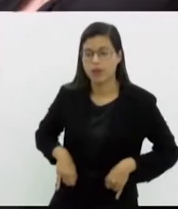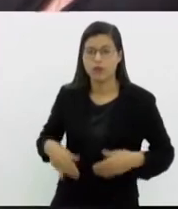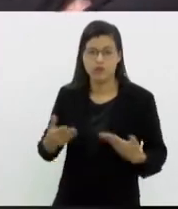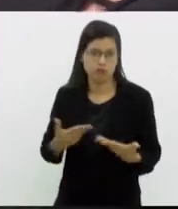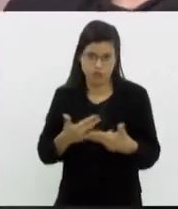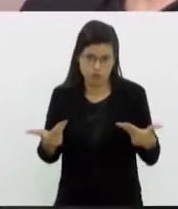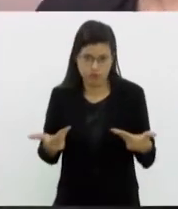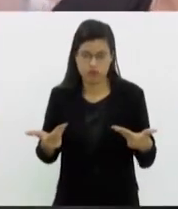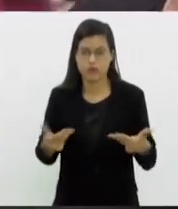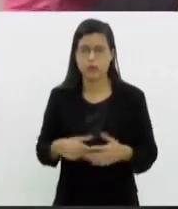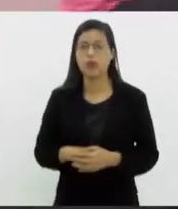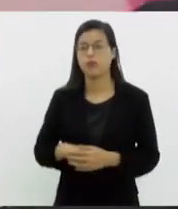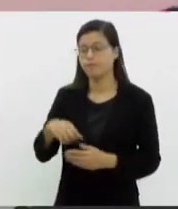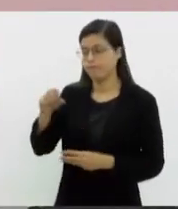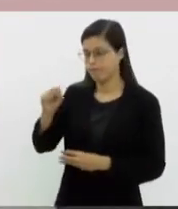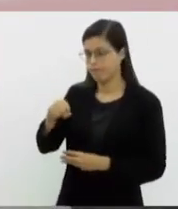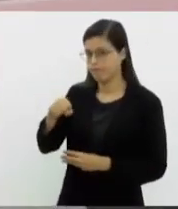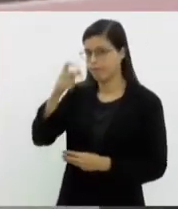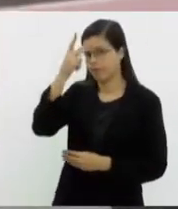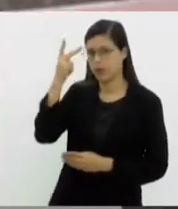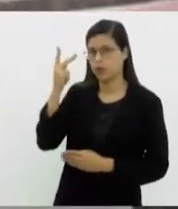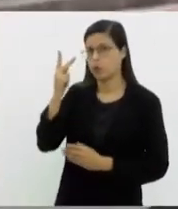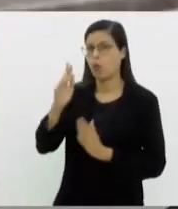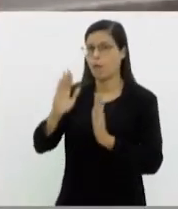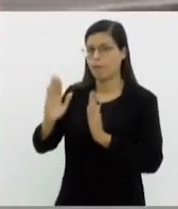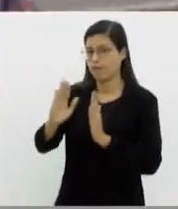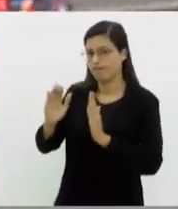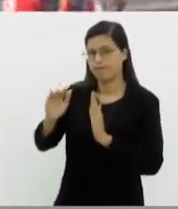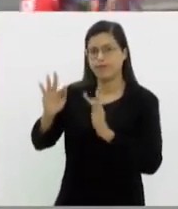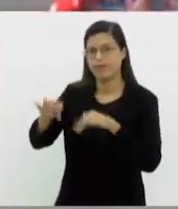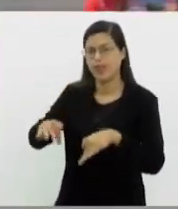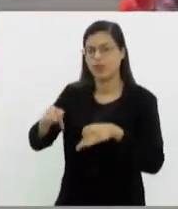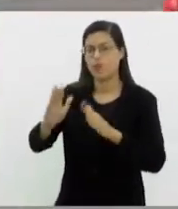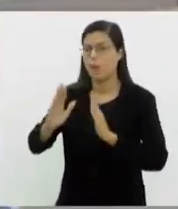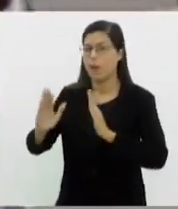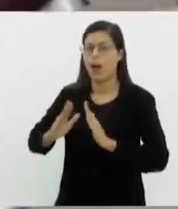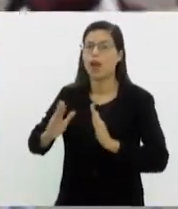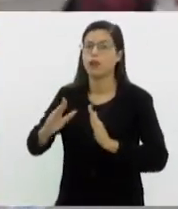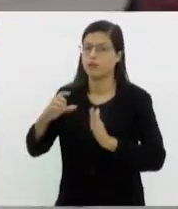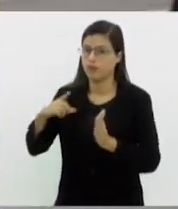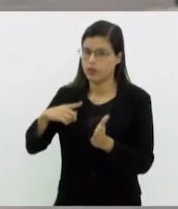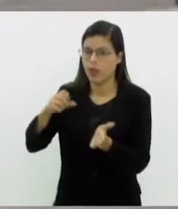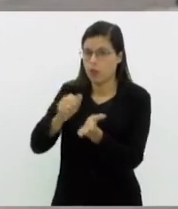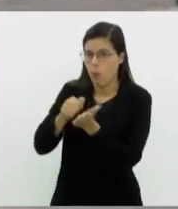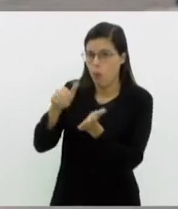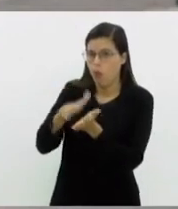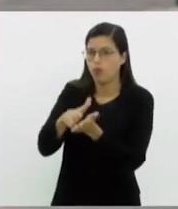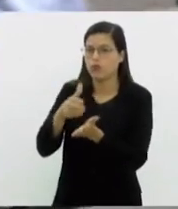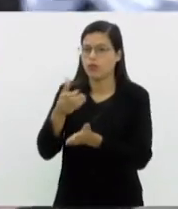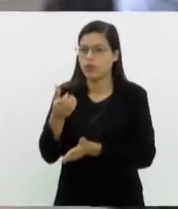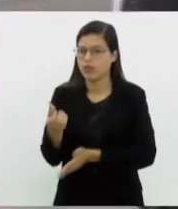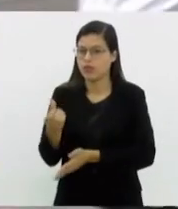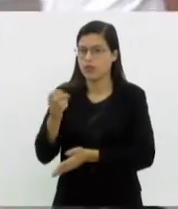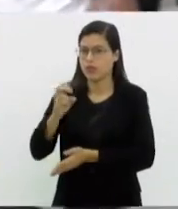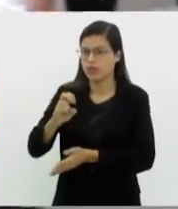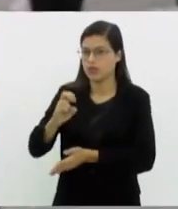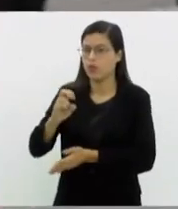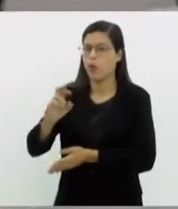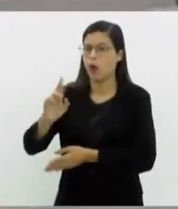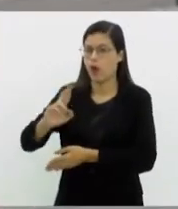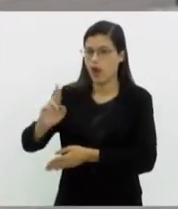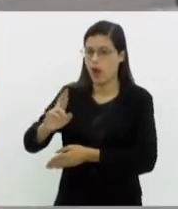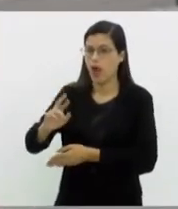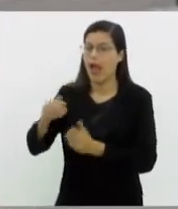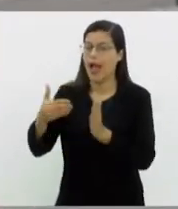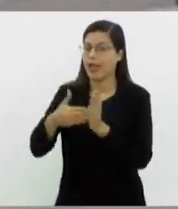declaração de Imposto de Renda dentro do prazo incorre em multa, que pode ser de R 165 o valor mínimo até 20% do